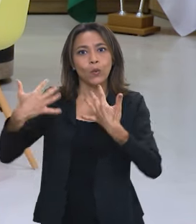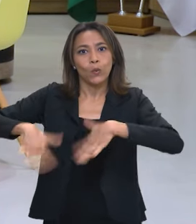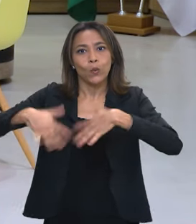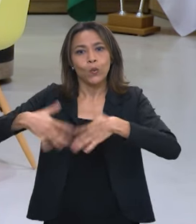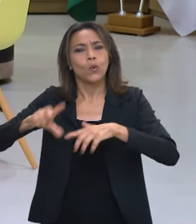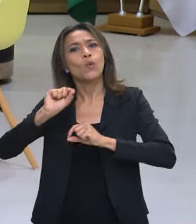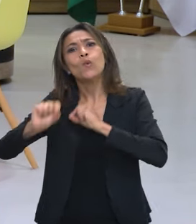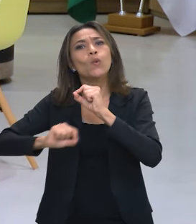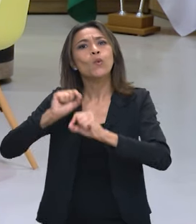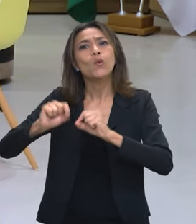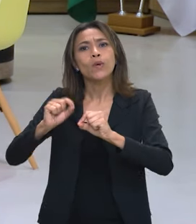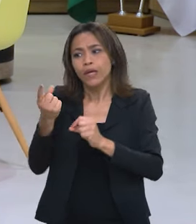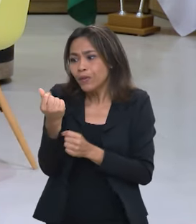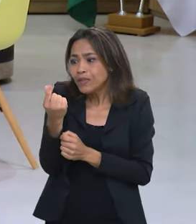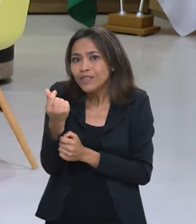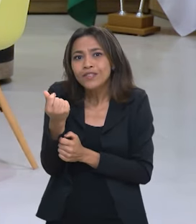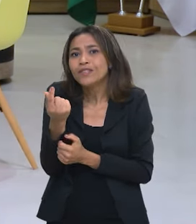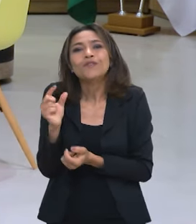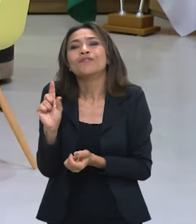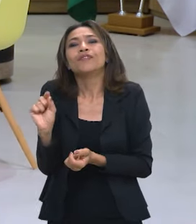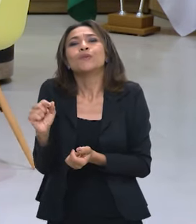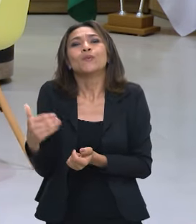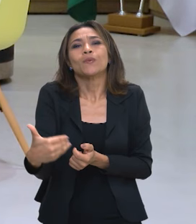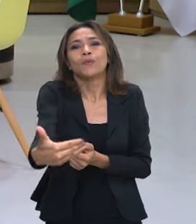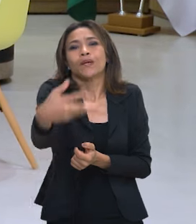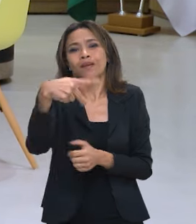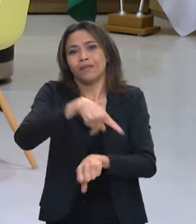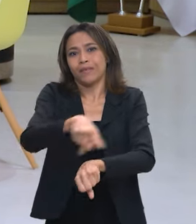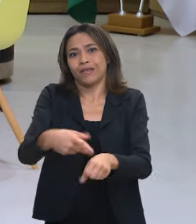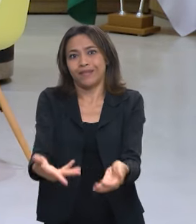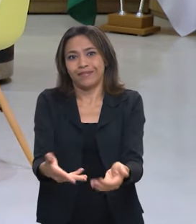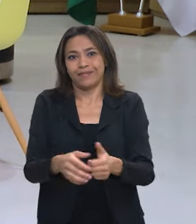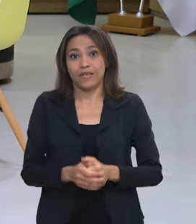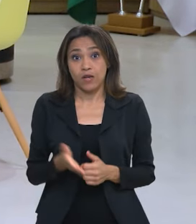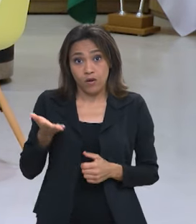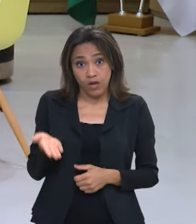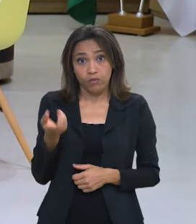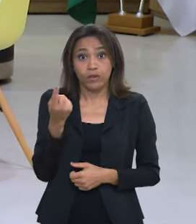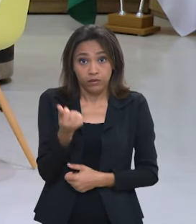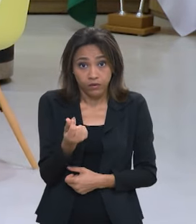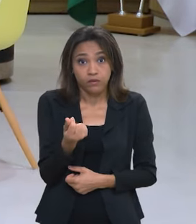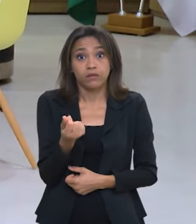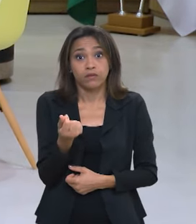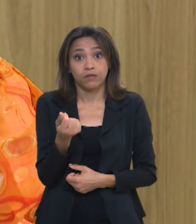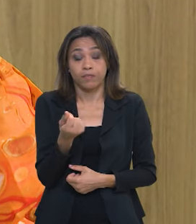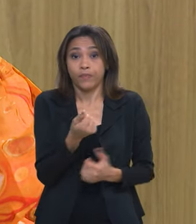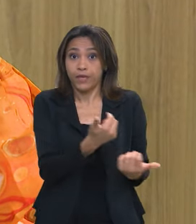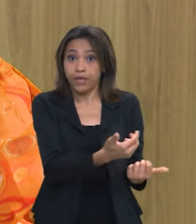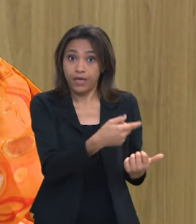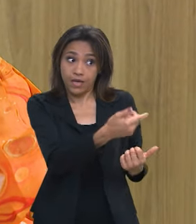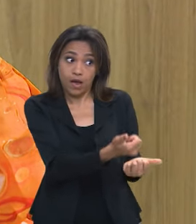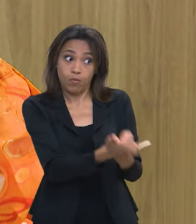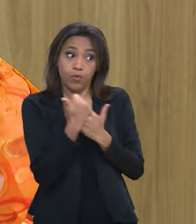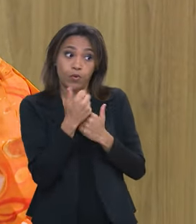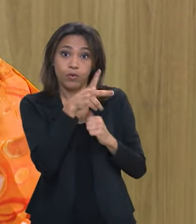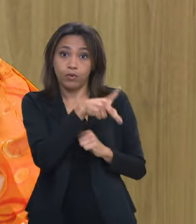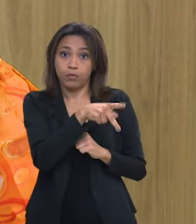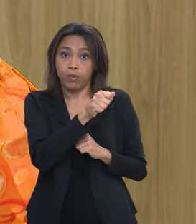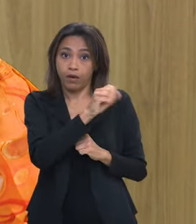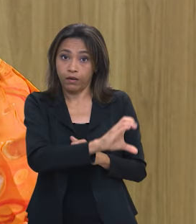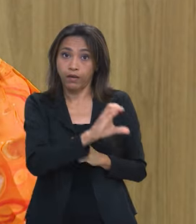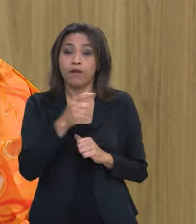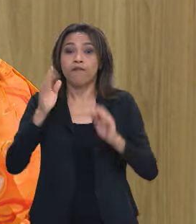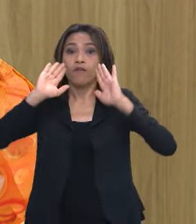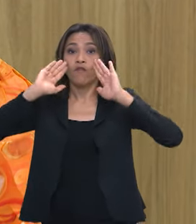ministra o que se espera construir com esse recurso em todo o país então esse recurso ele se volta para a